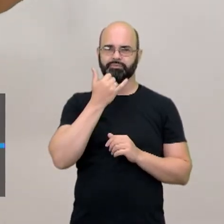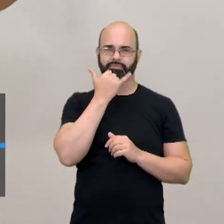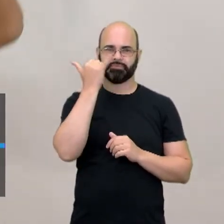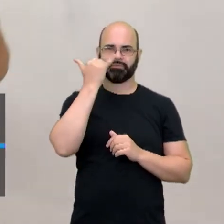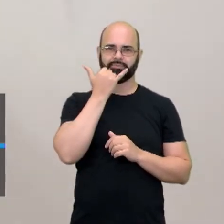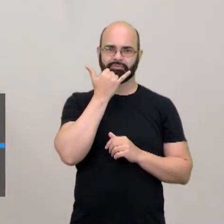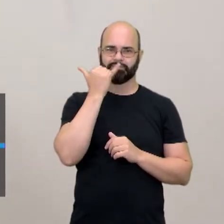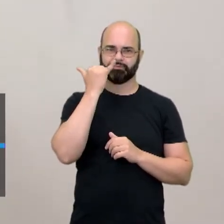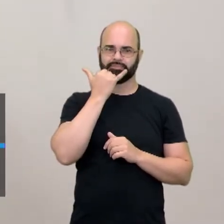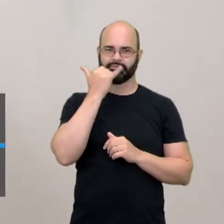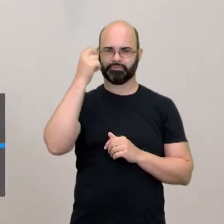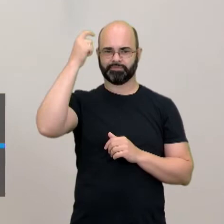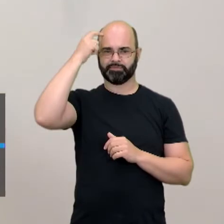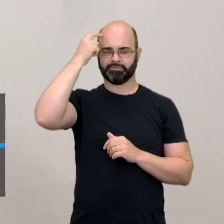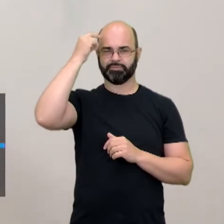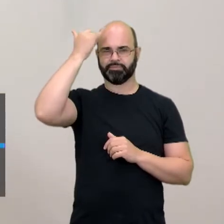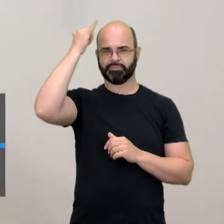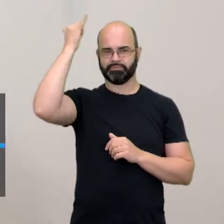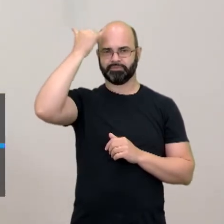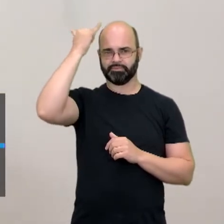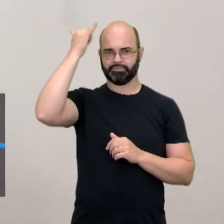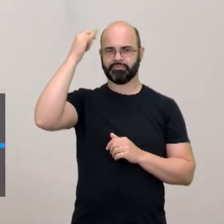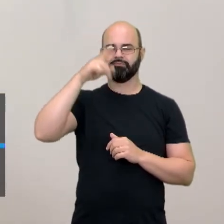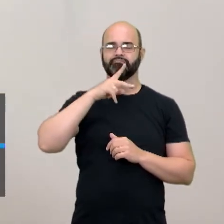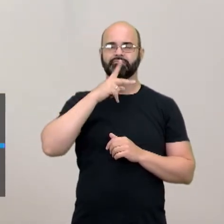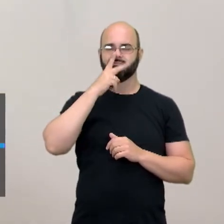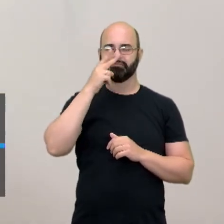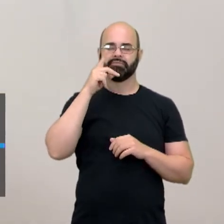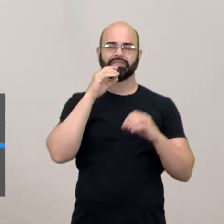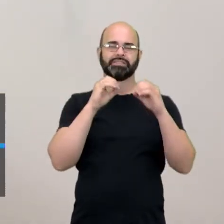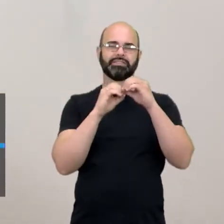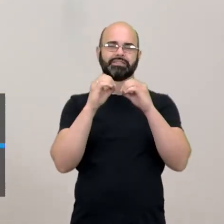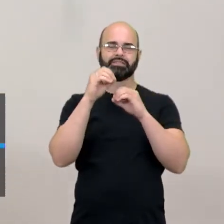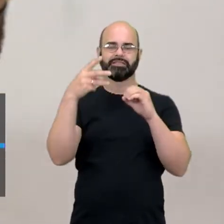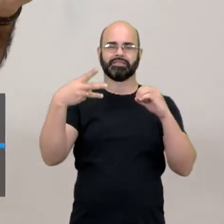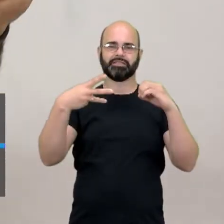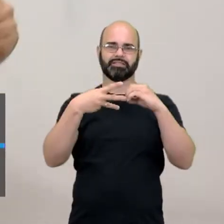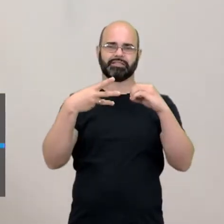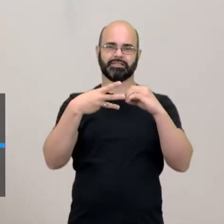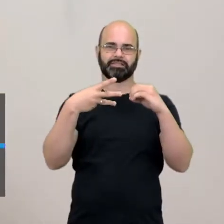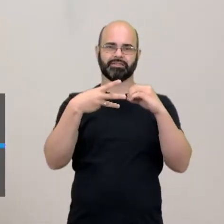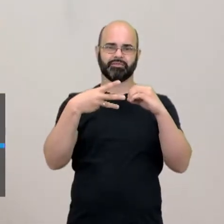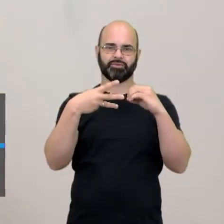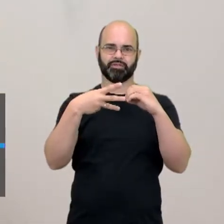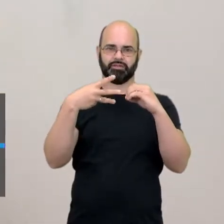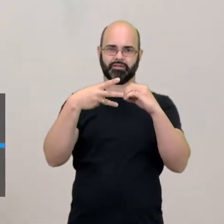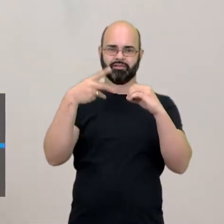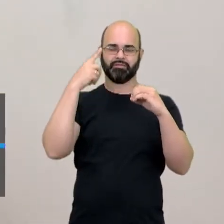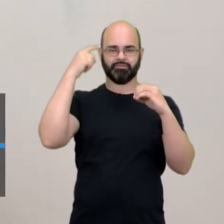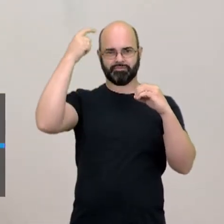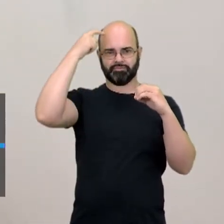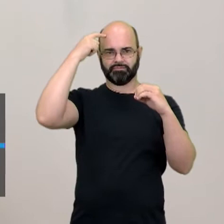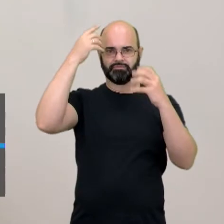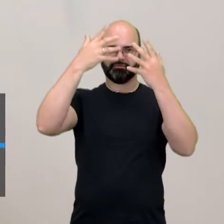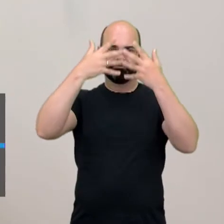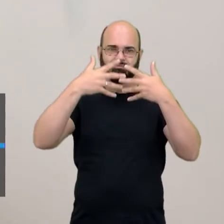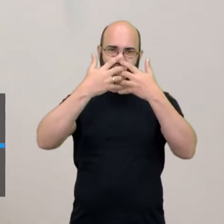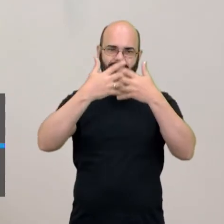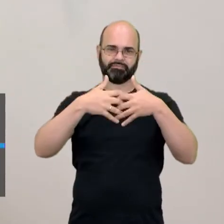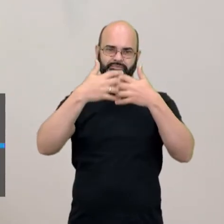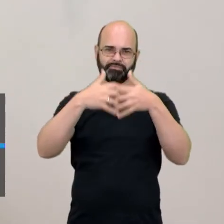energia. Quando um neurônio conversa com o outro. Por isso que quando a gente faz algum exame